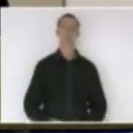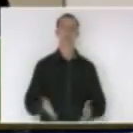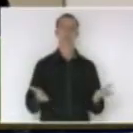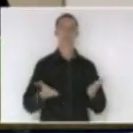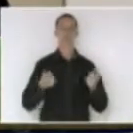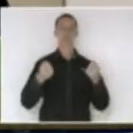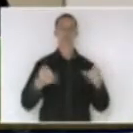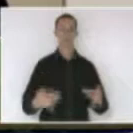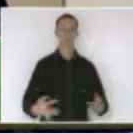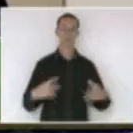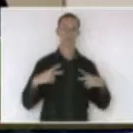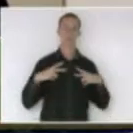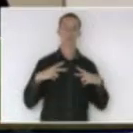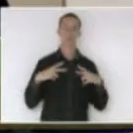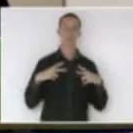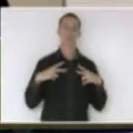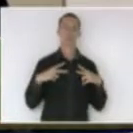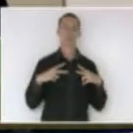explicações pessoais